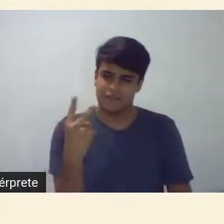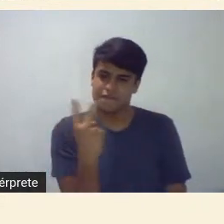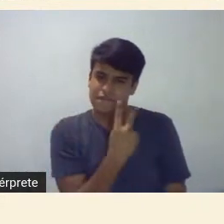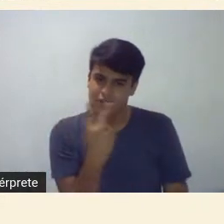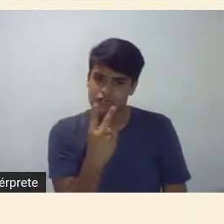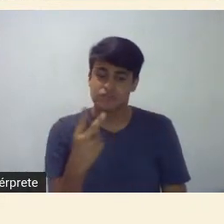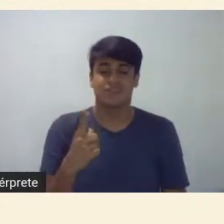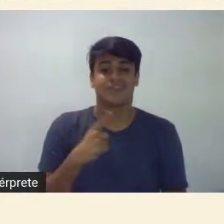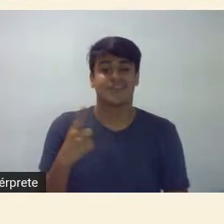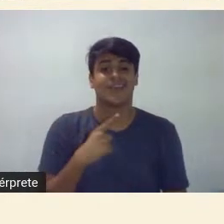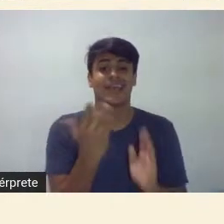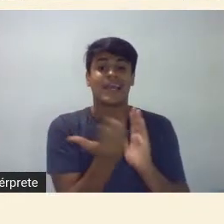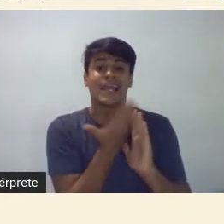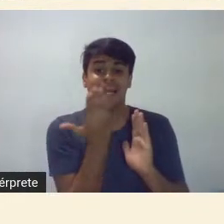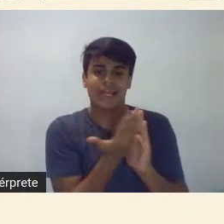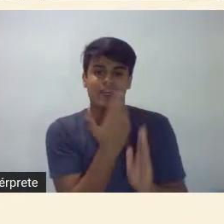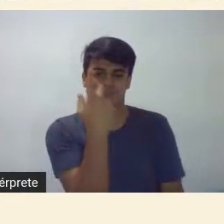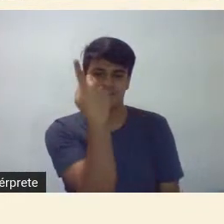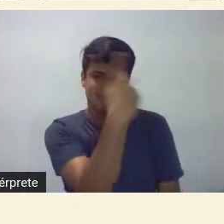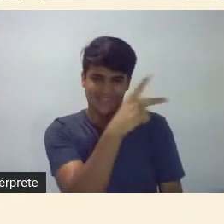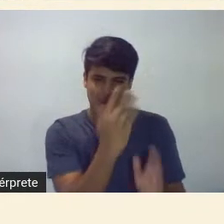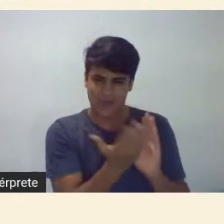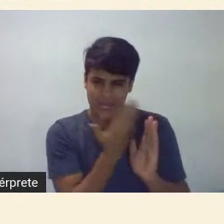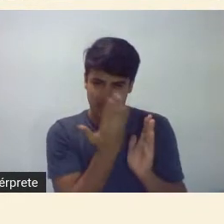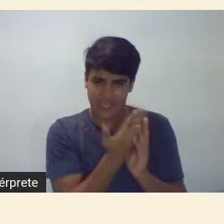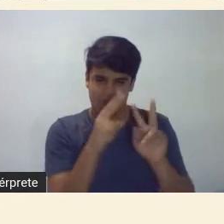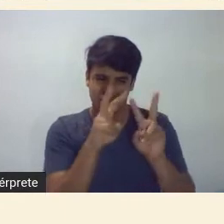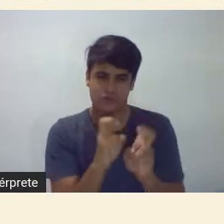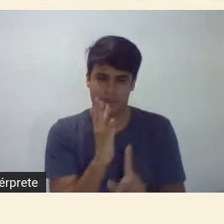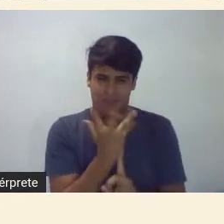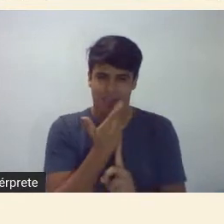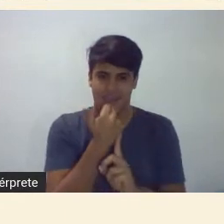artes plásticas na semana seu livro de 1962